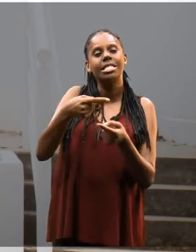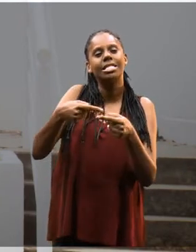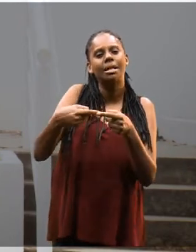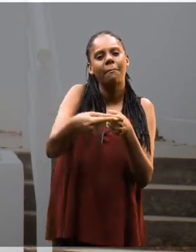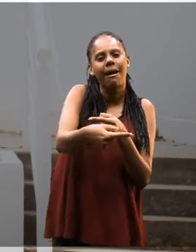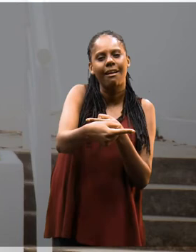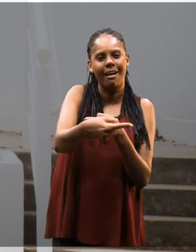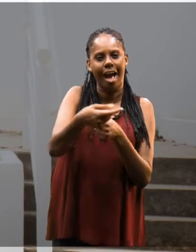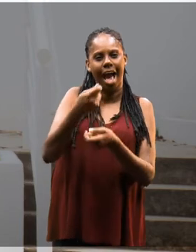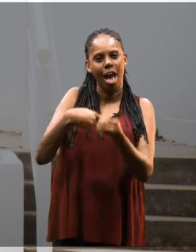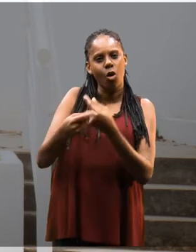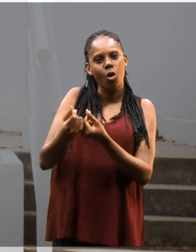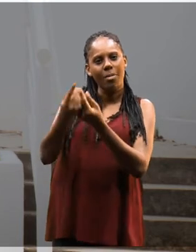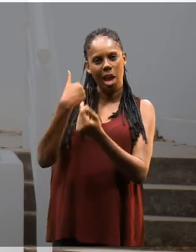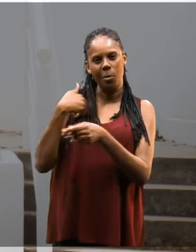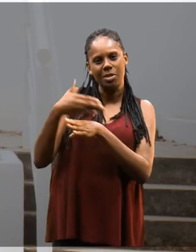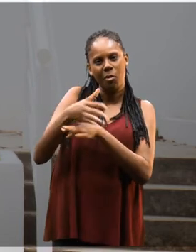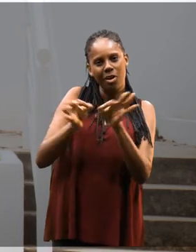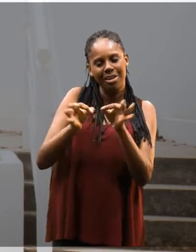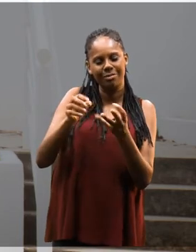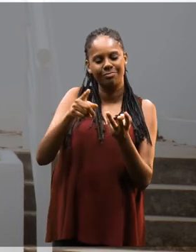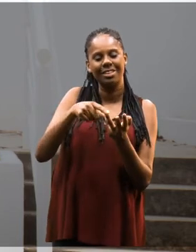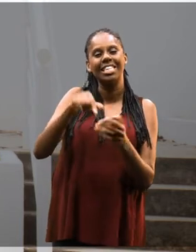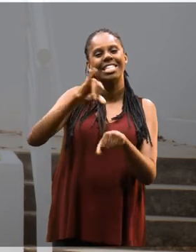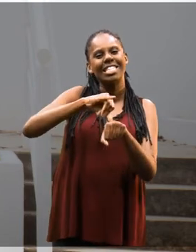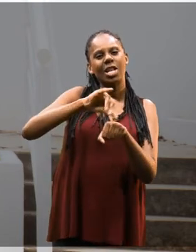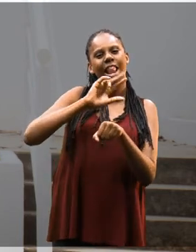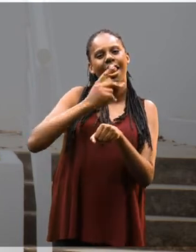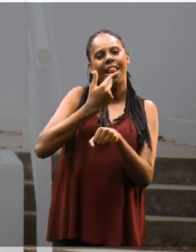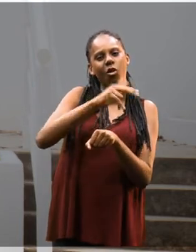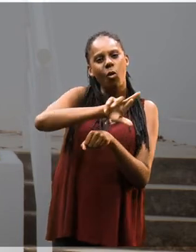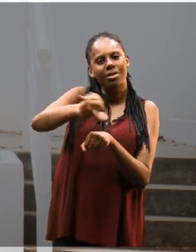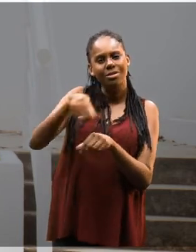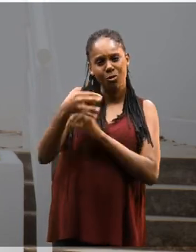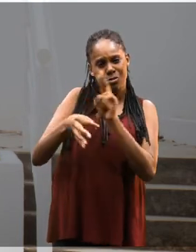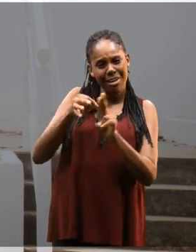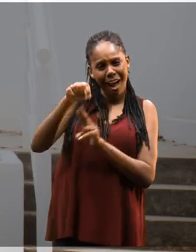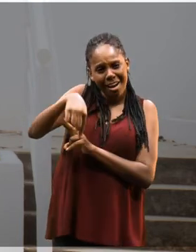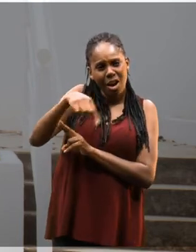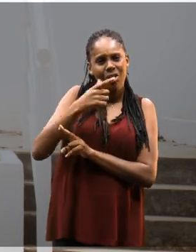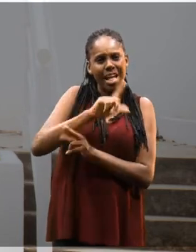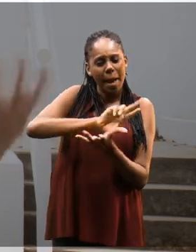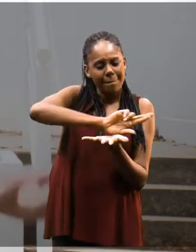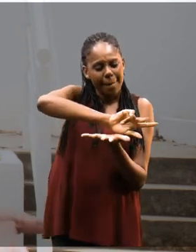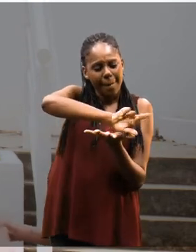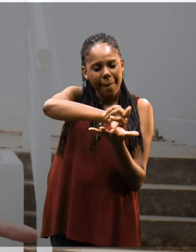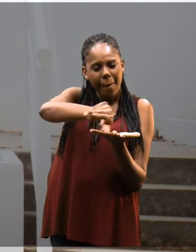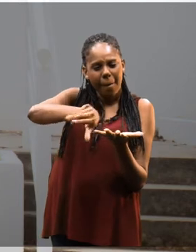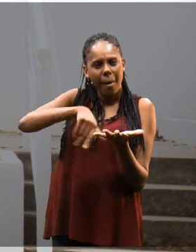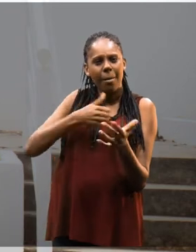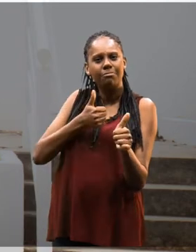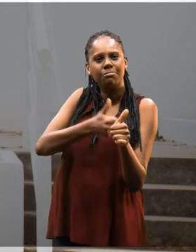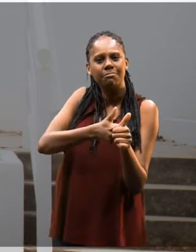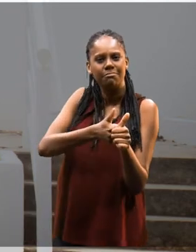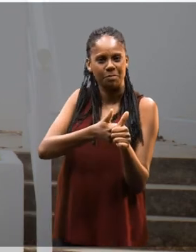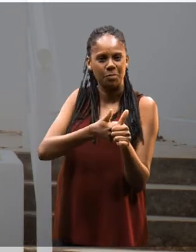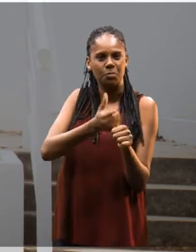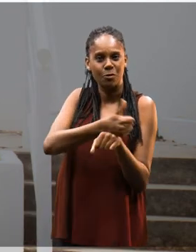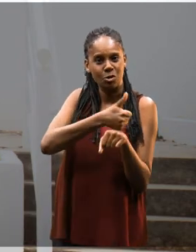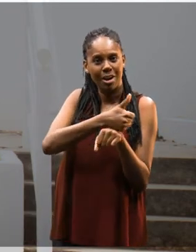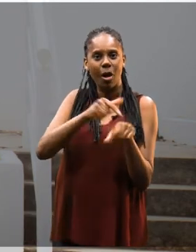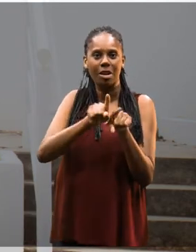participei da organização agora também, tem o Char Centro de Línguas, então aqui na UFSCar a gente consegue se encontrar como profissional